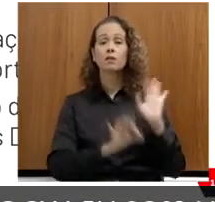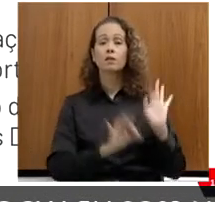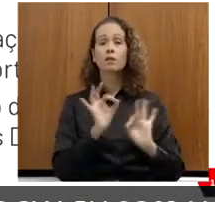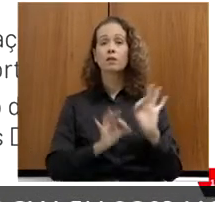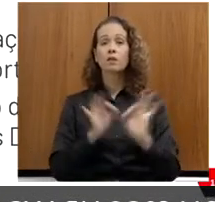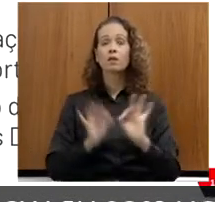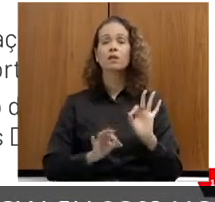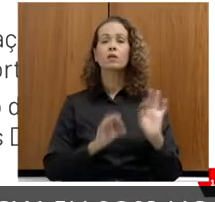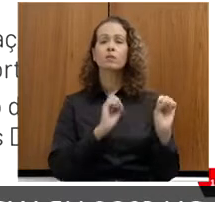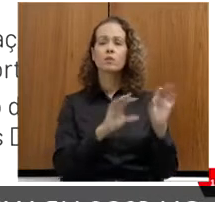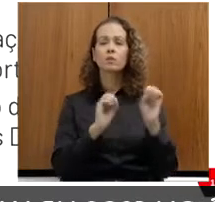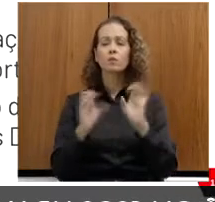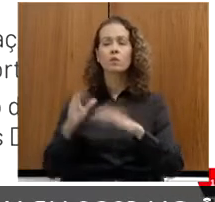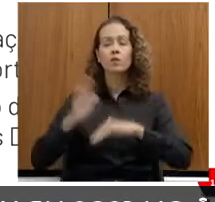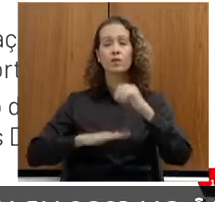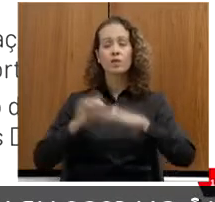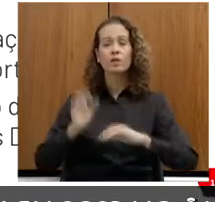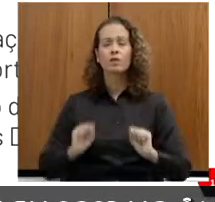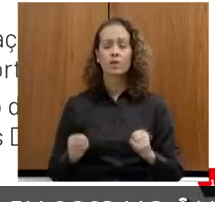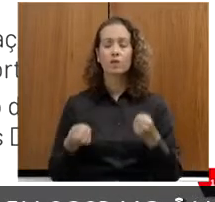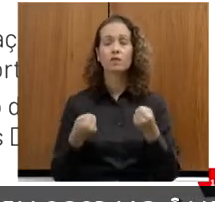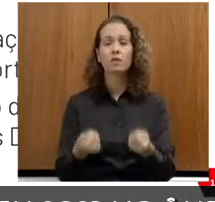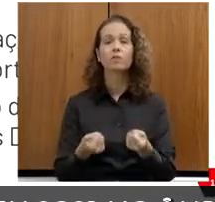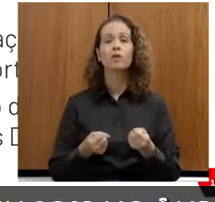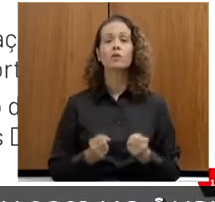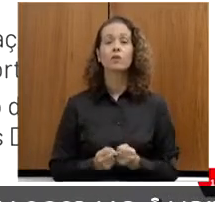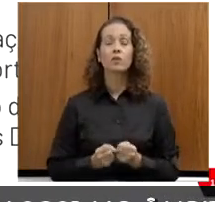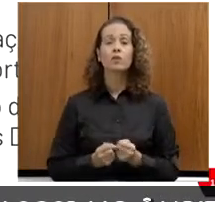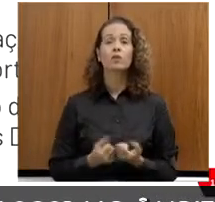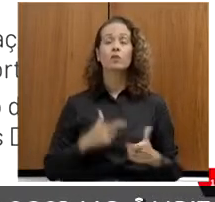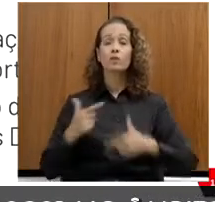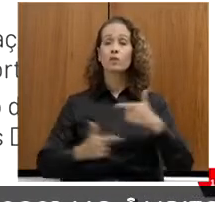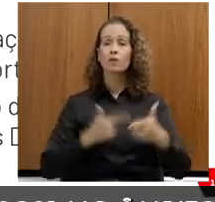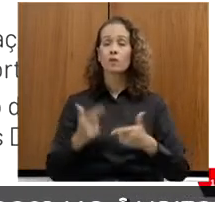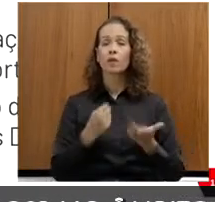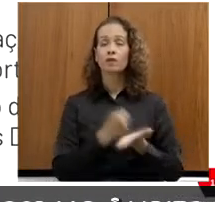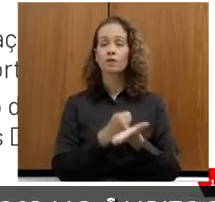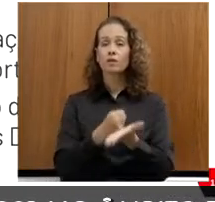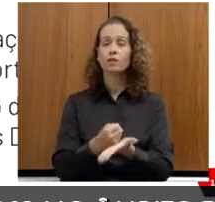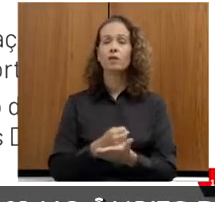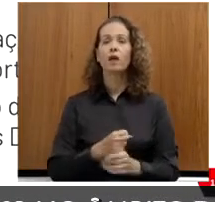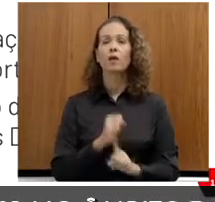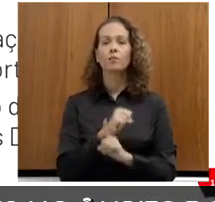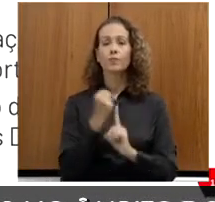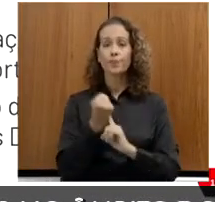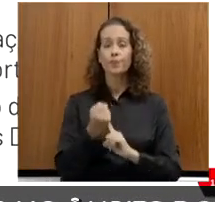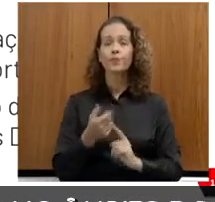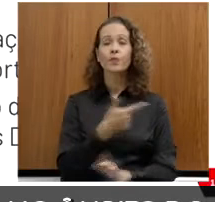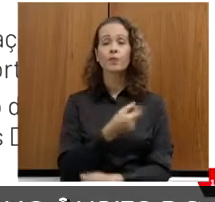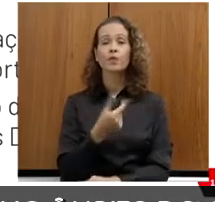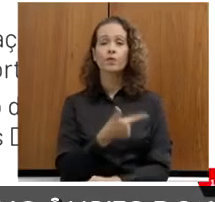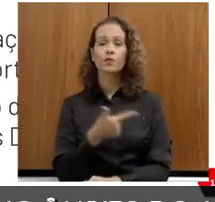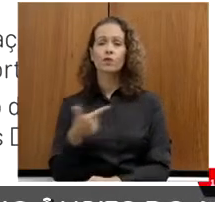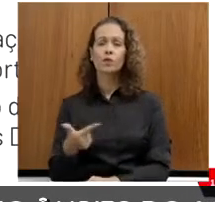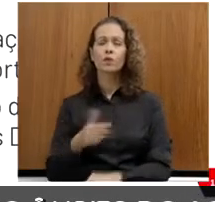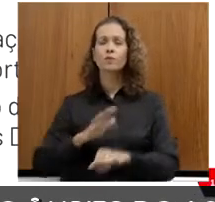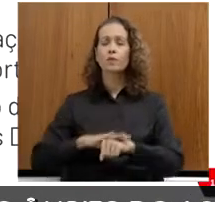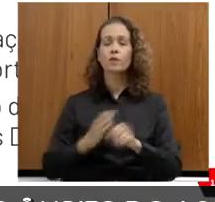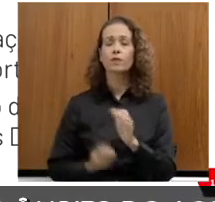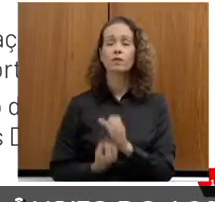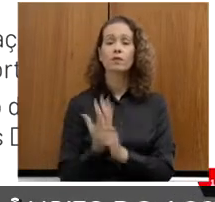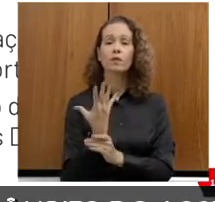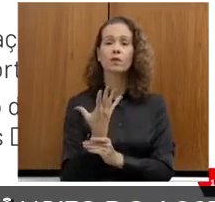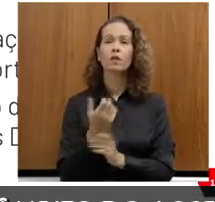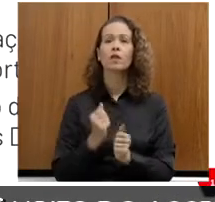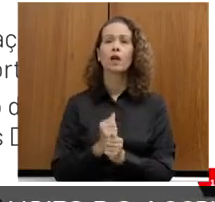Paraupeba e fortalecimento dos serviços sócio-assistenciais. Para 2022, nós vamos criar centros de apoio a vítimas